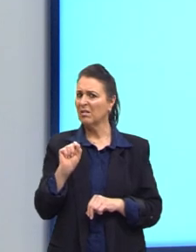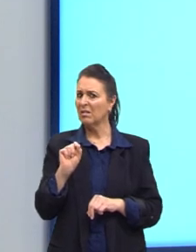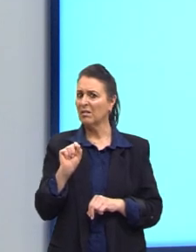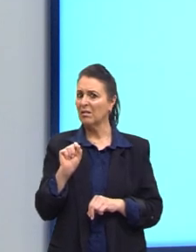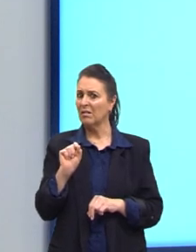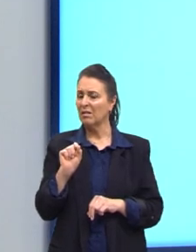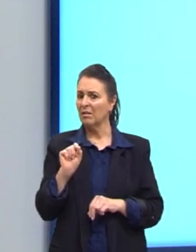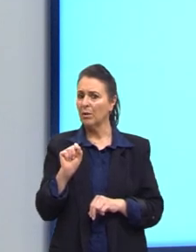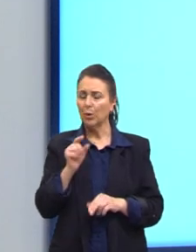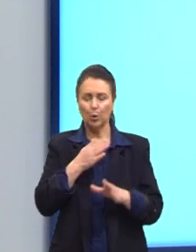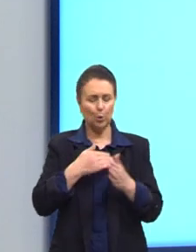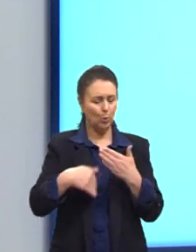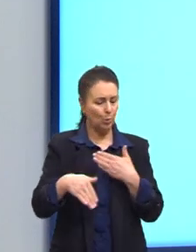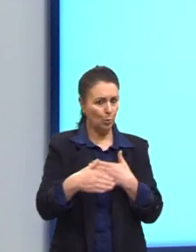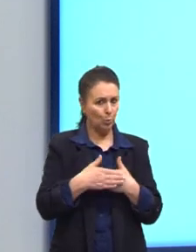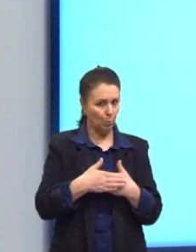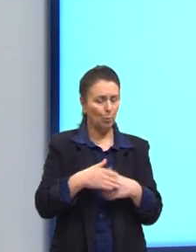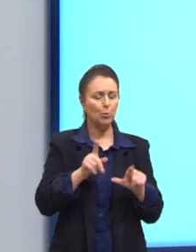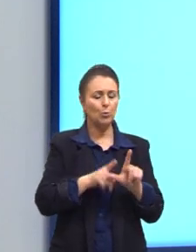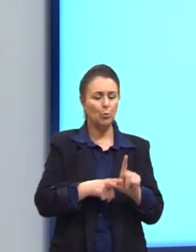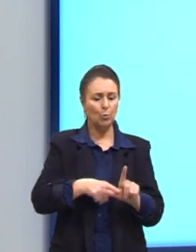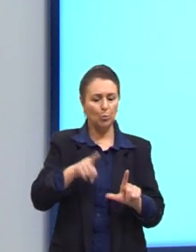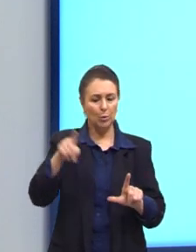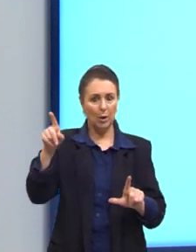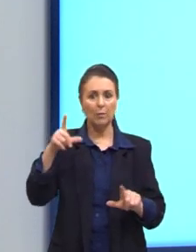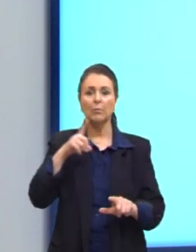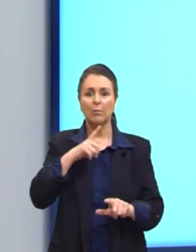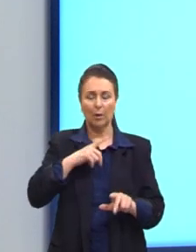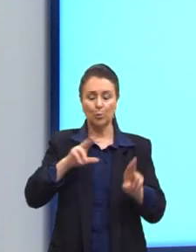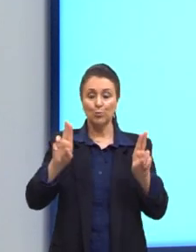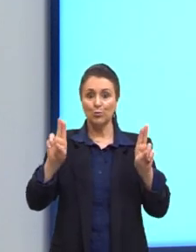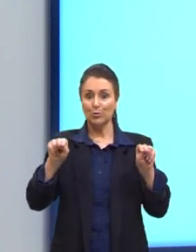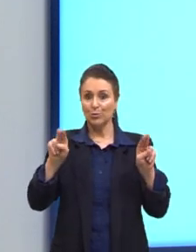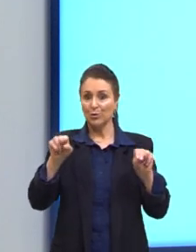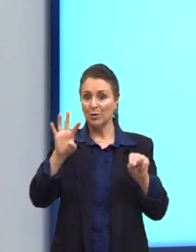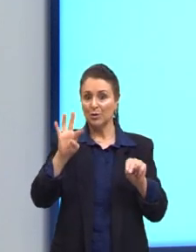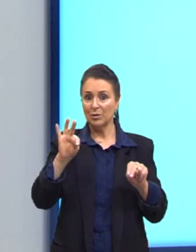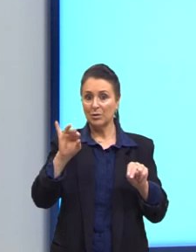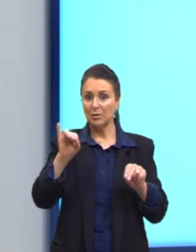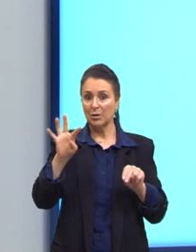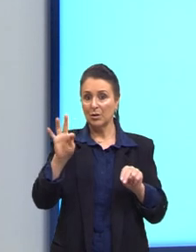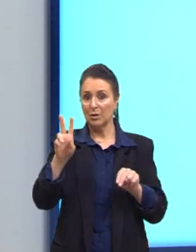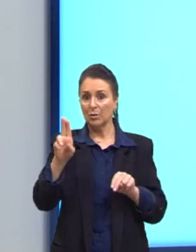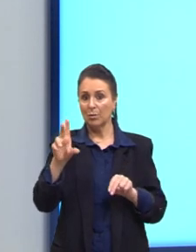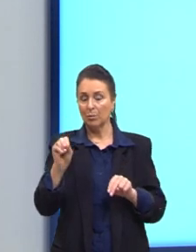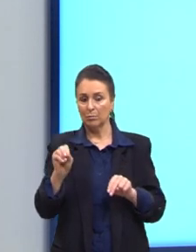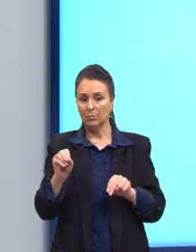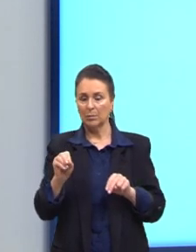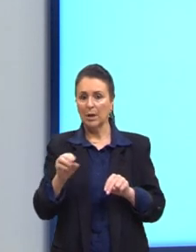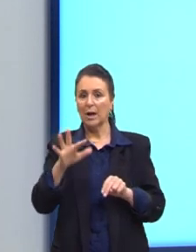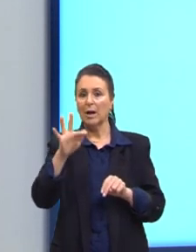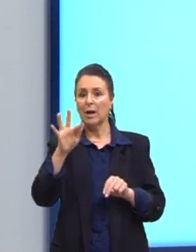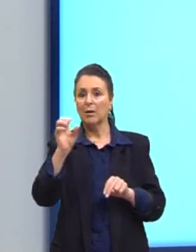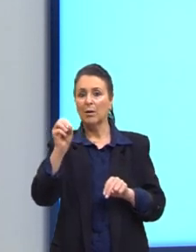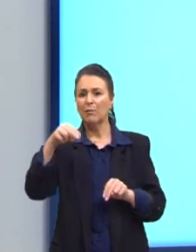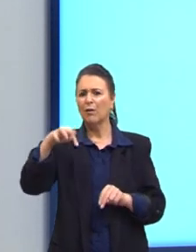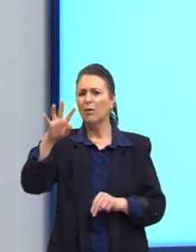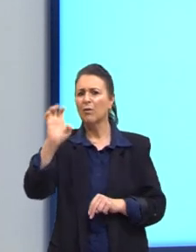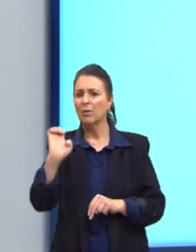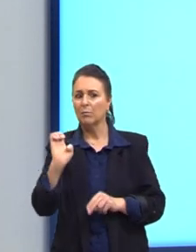gráfico vai ter um título a que ele se refere. A fonte, ou seja, de onde esses dados foram